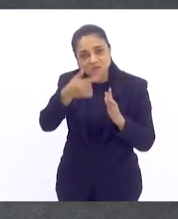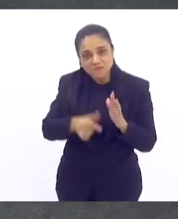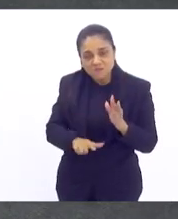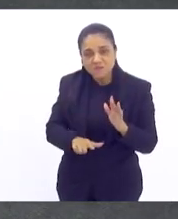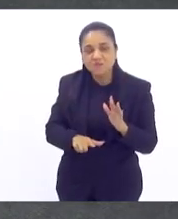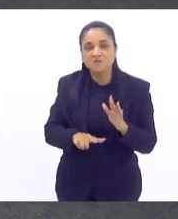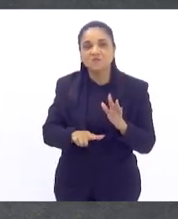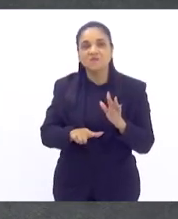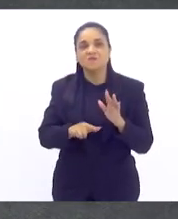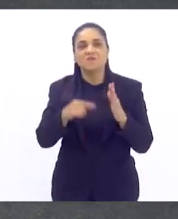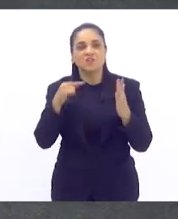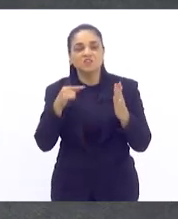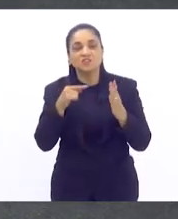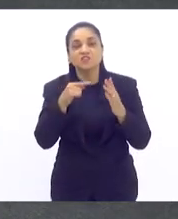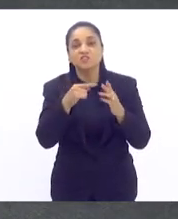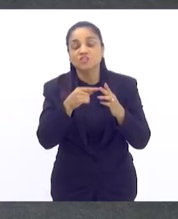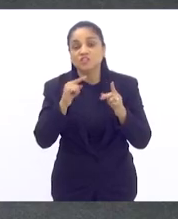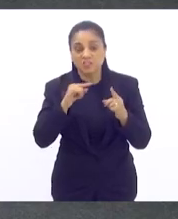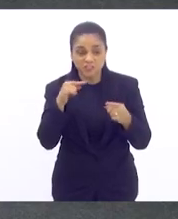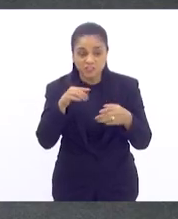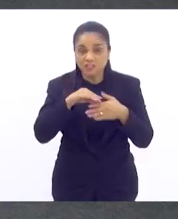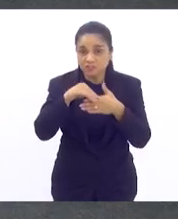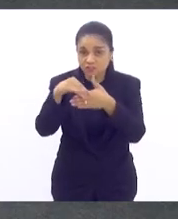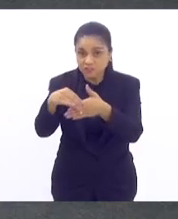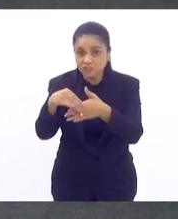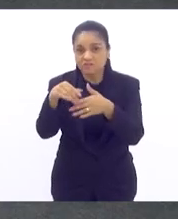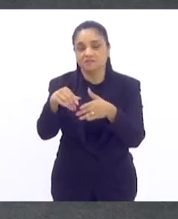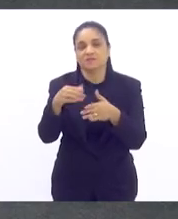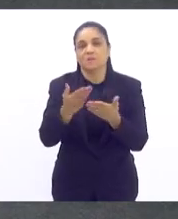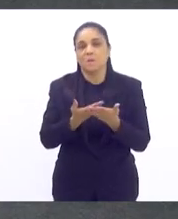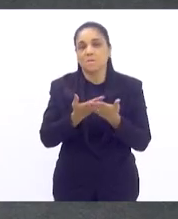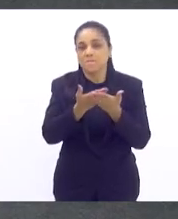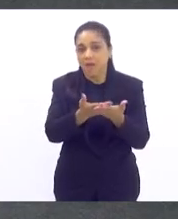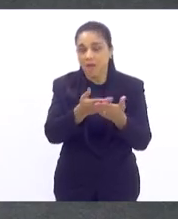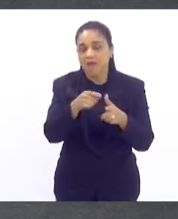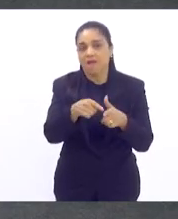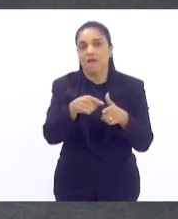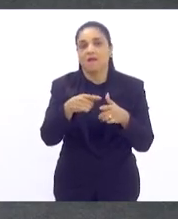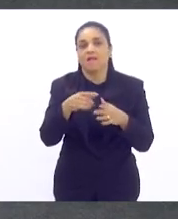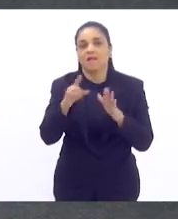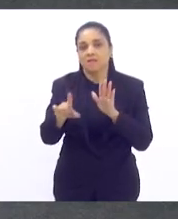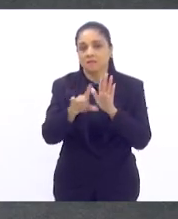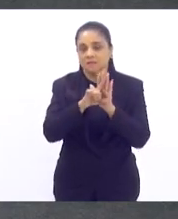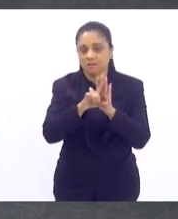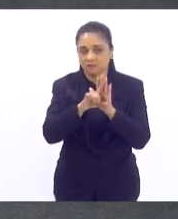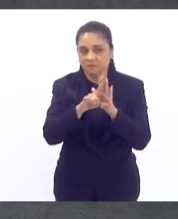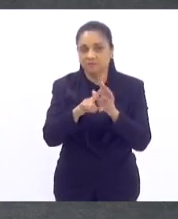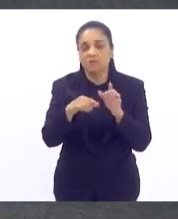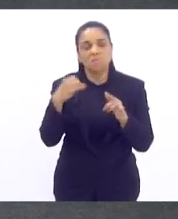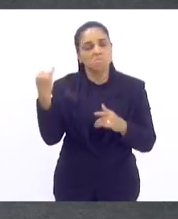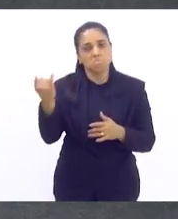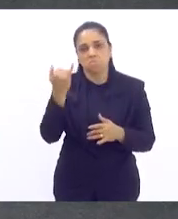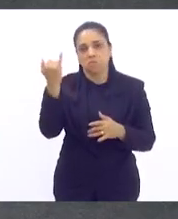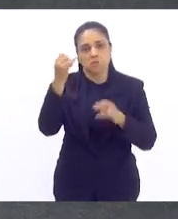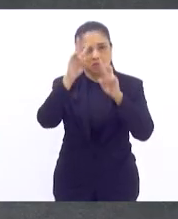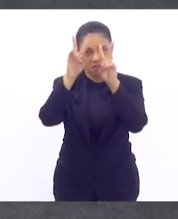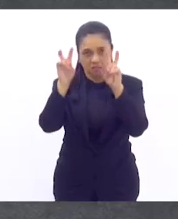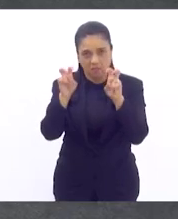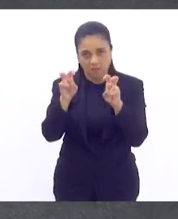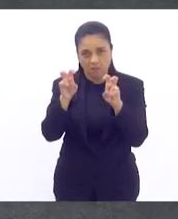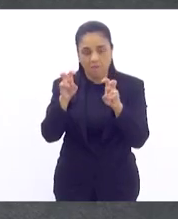votação dessa indicação legislativa, tão importante, principalmente, para esse tema, não é,